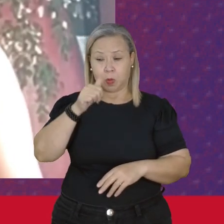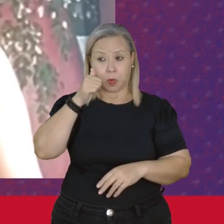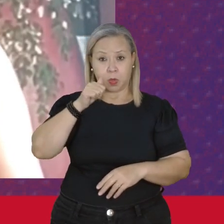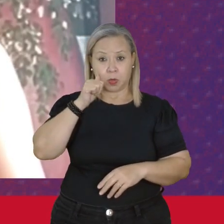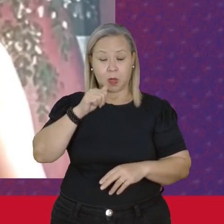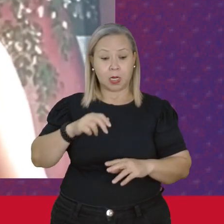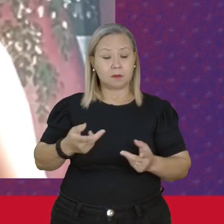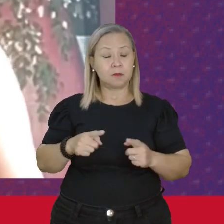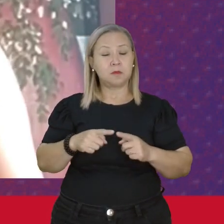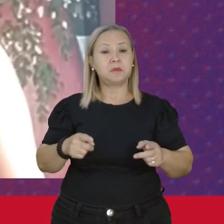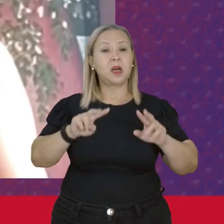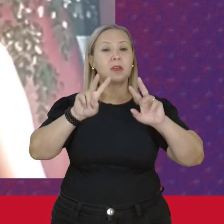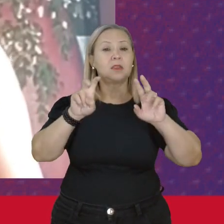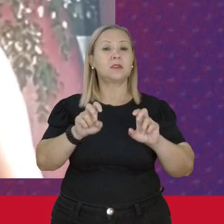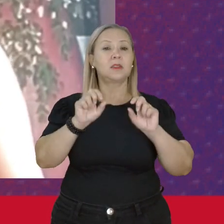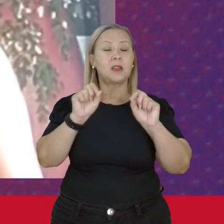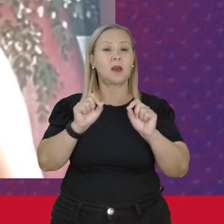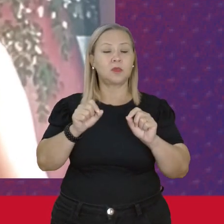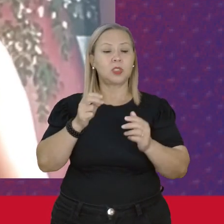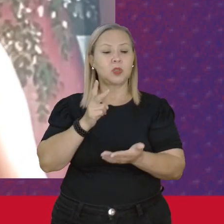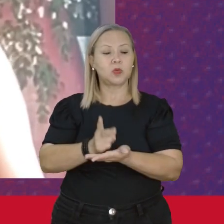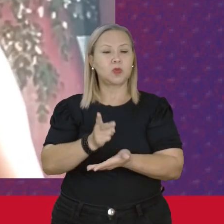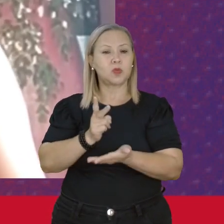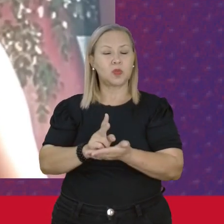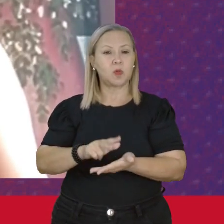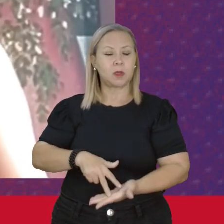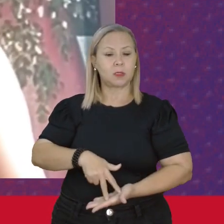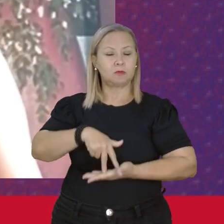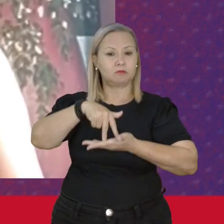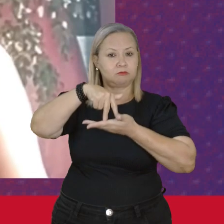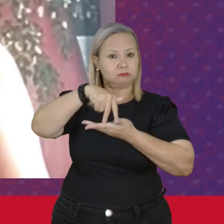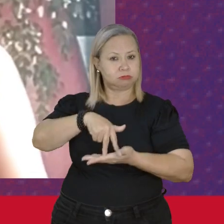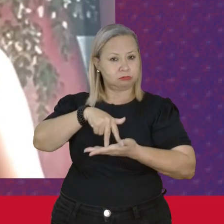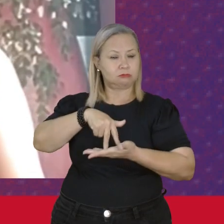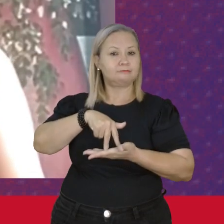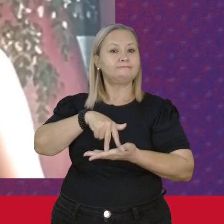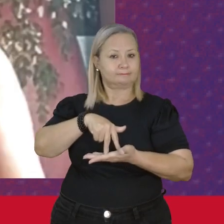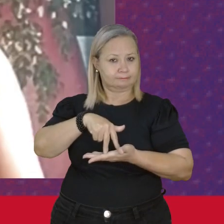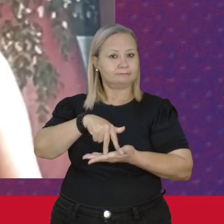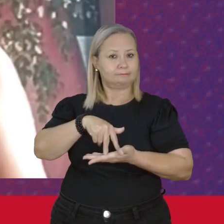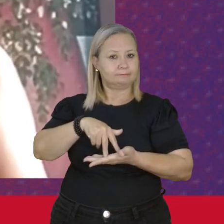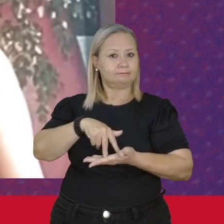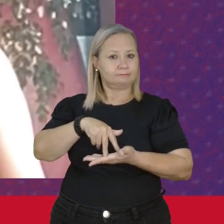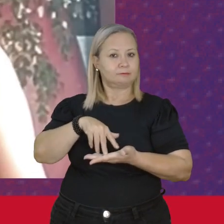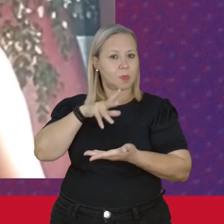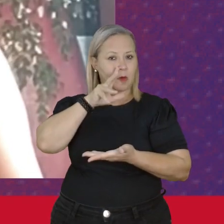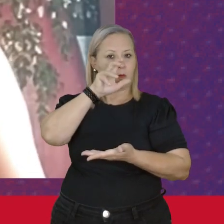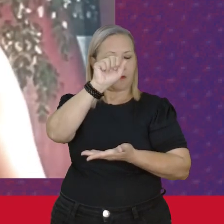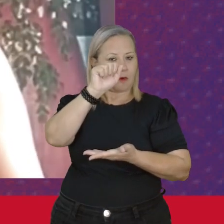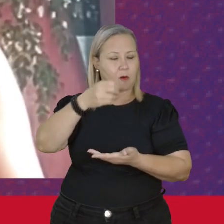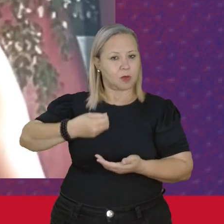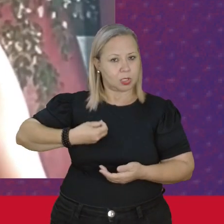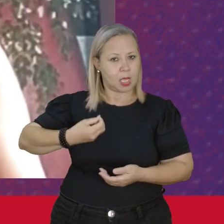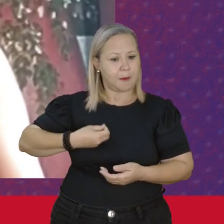termos De nos mantermos Firmes E de De estar presente Nos espaços De